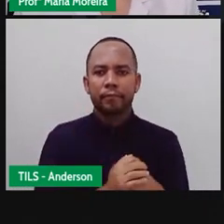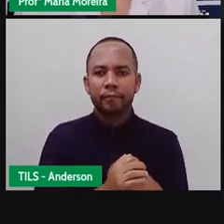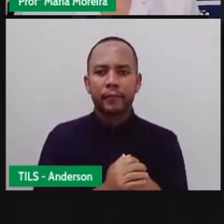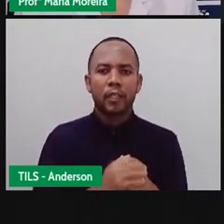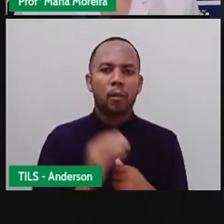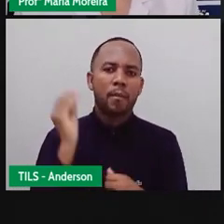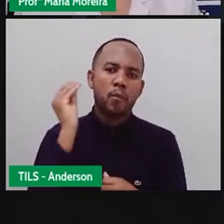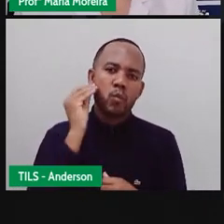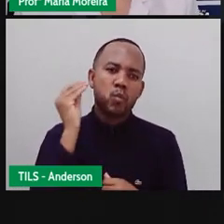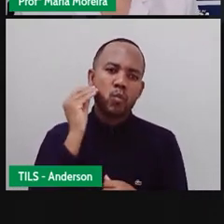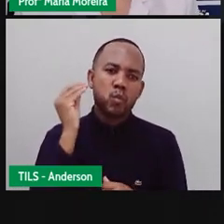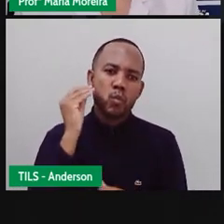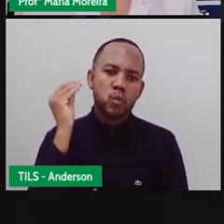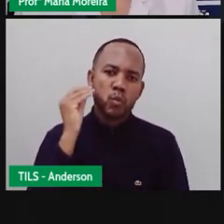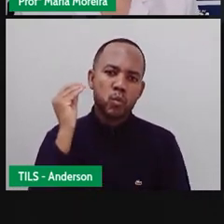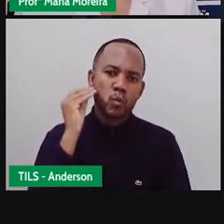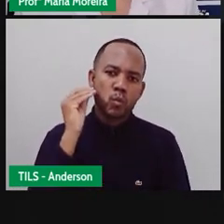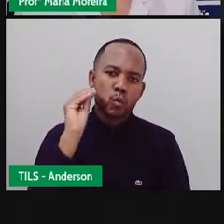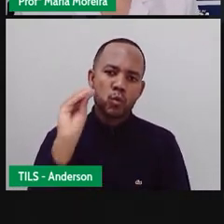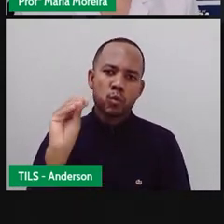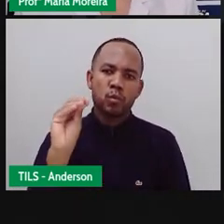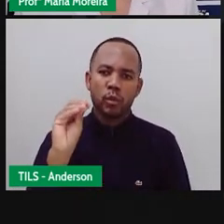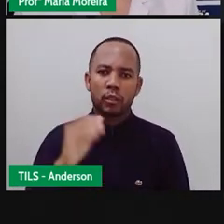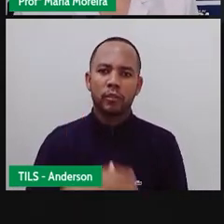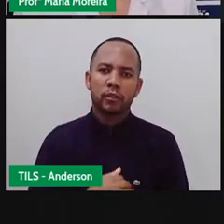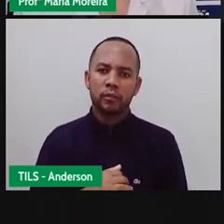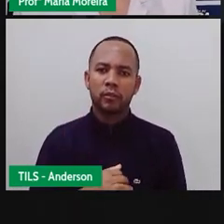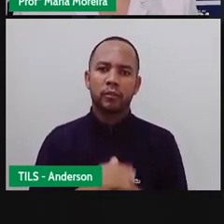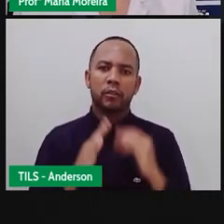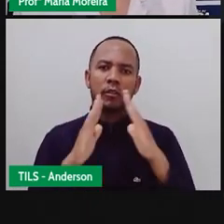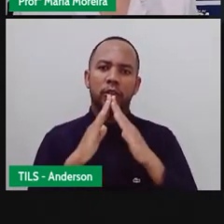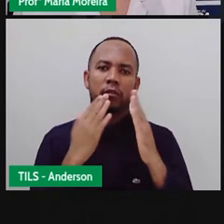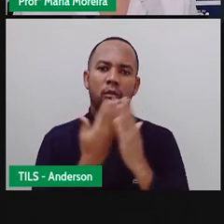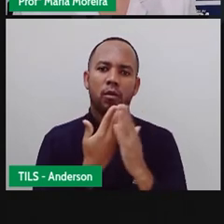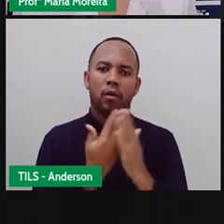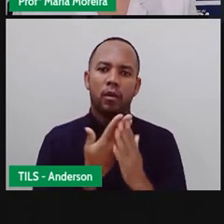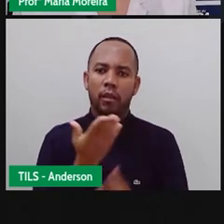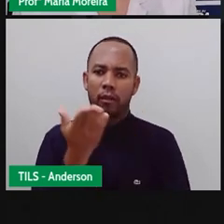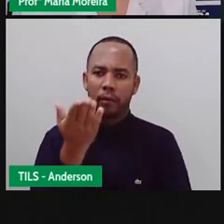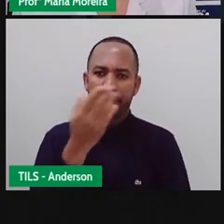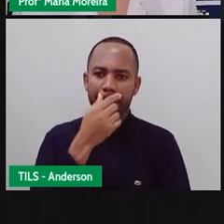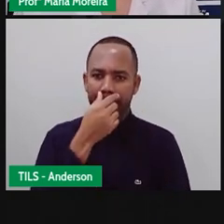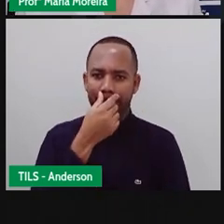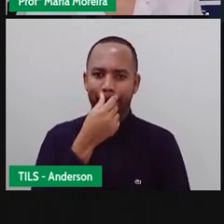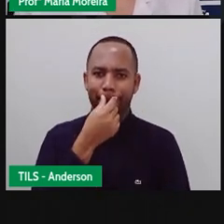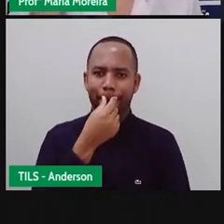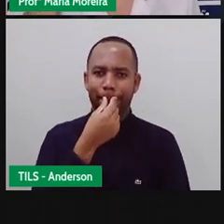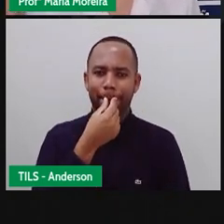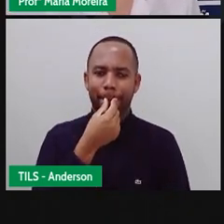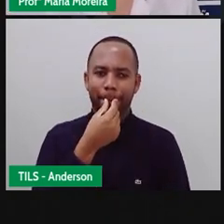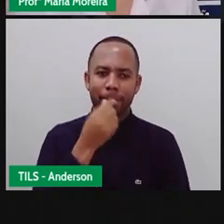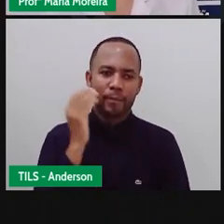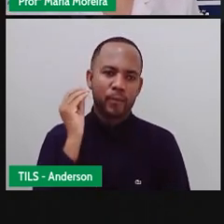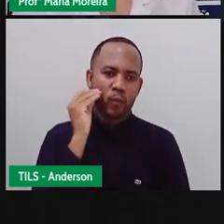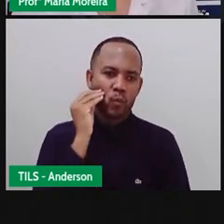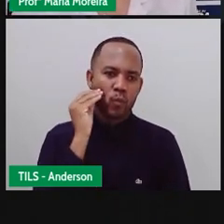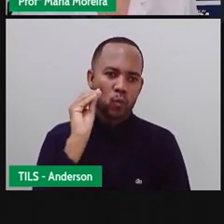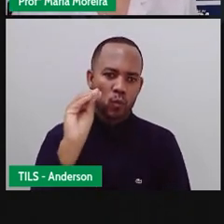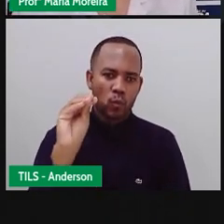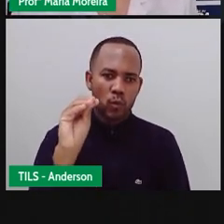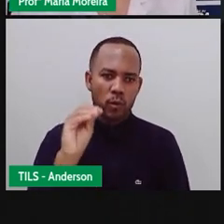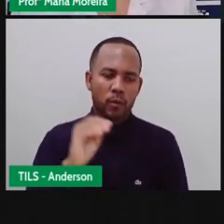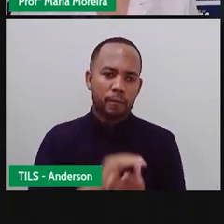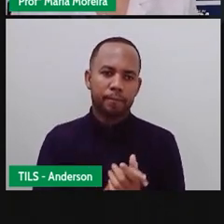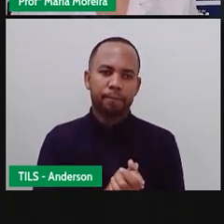Zuleide Carvalho. Pro, manda um beijo para a Escola Municipal 15 de novembro, que fica em Jaíba, não isso? Um beijo para a Escola